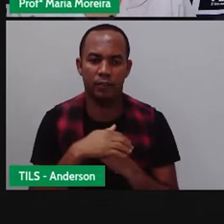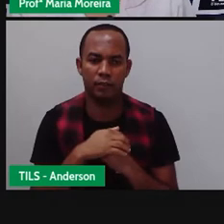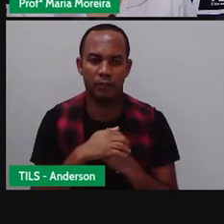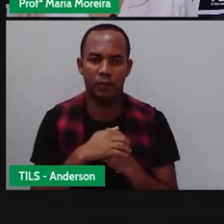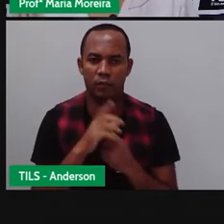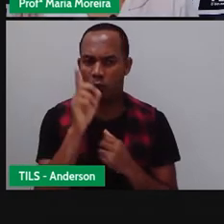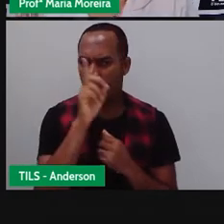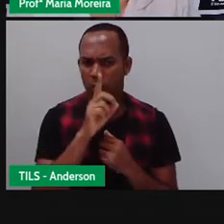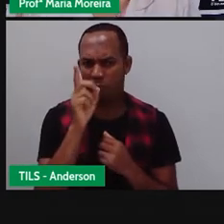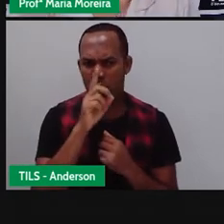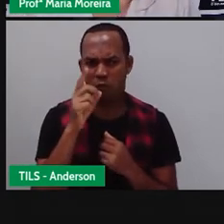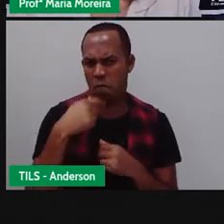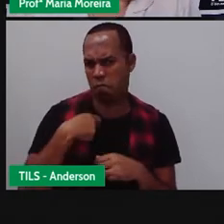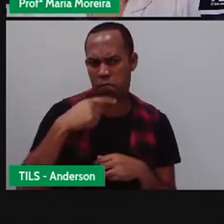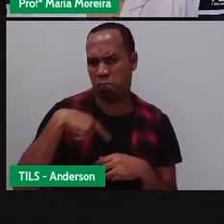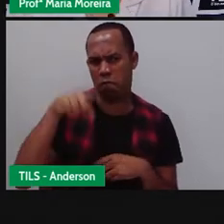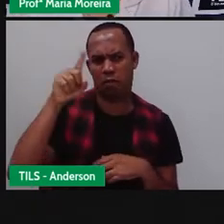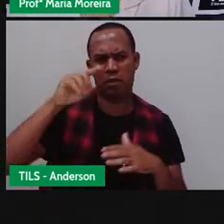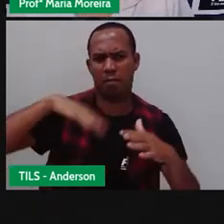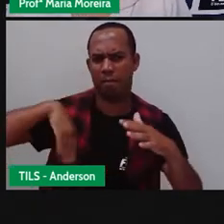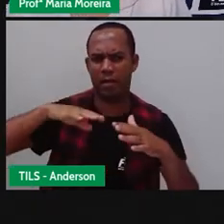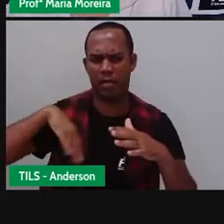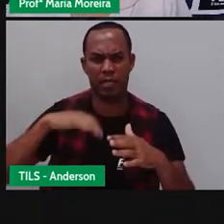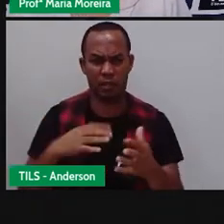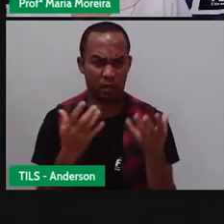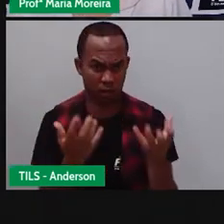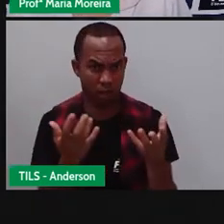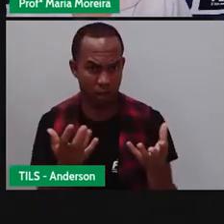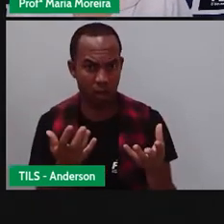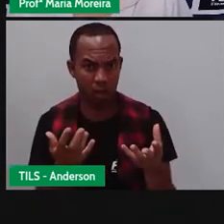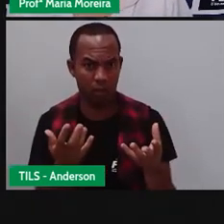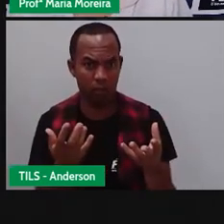praia. É bem assim. Domingo vou na praia. Você quer ir?